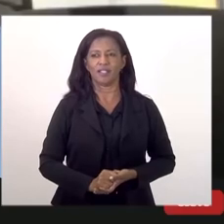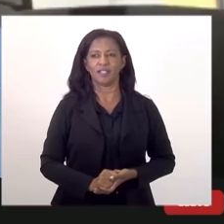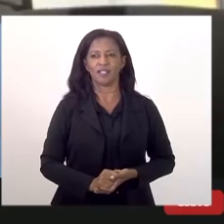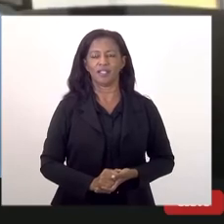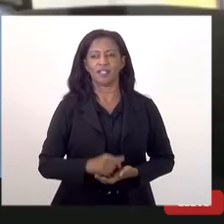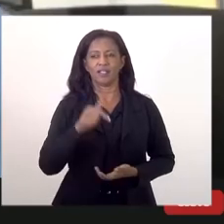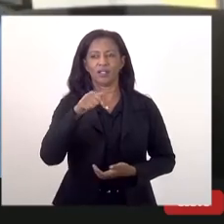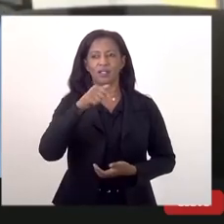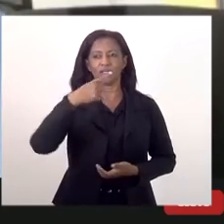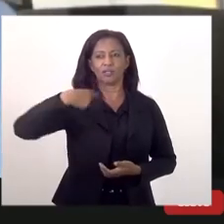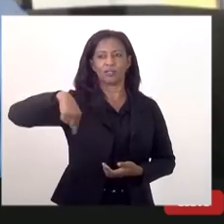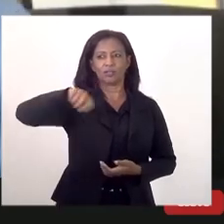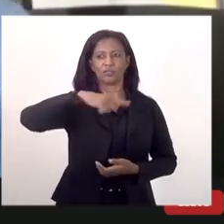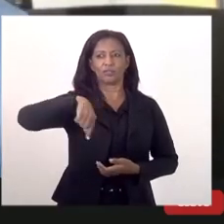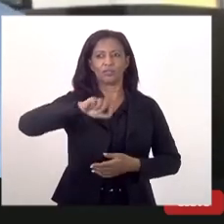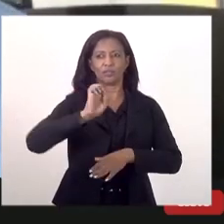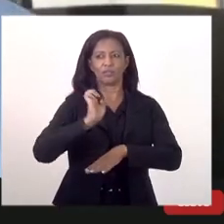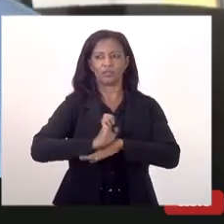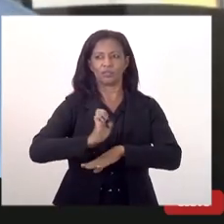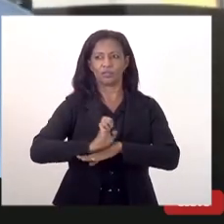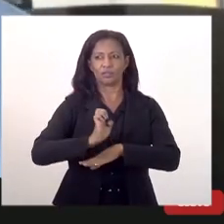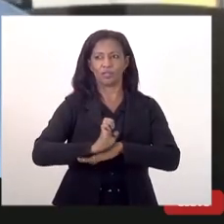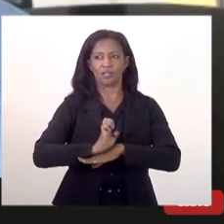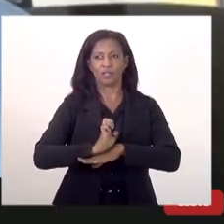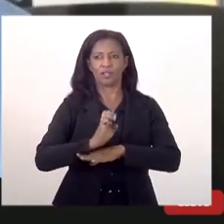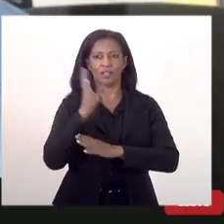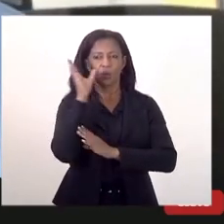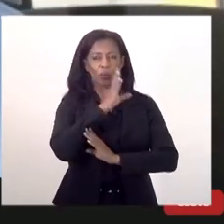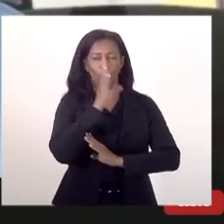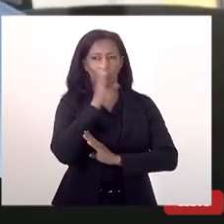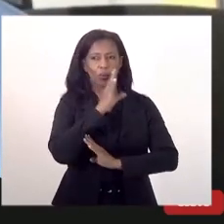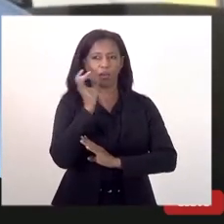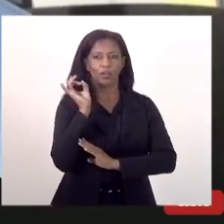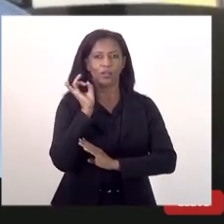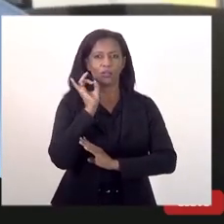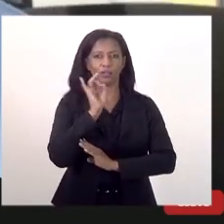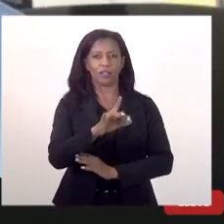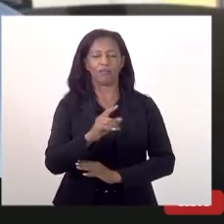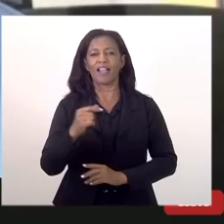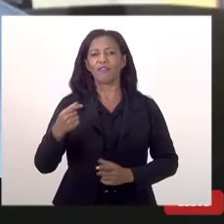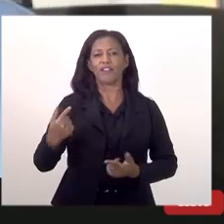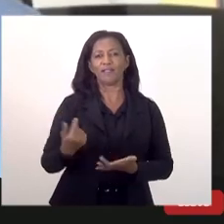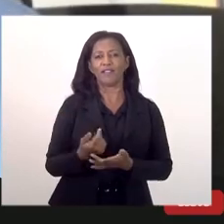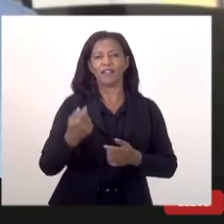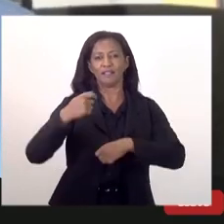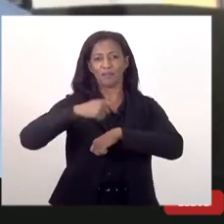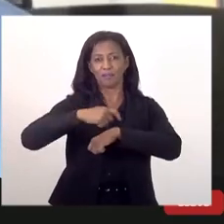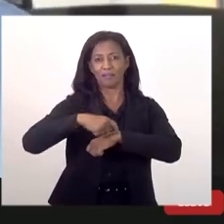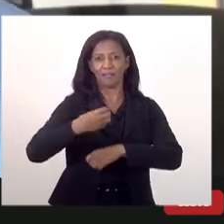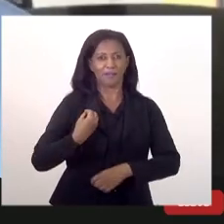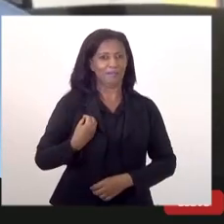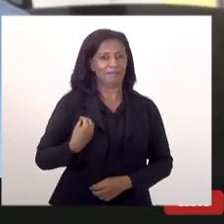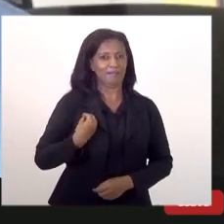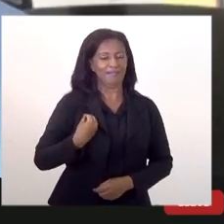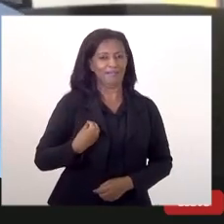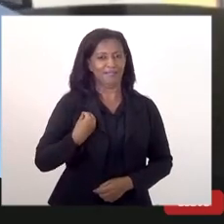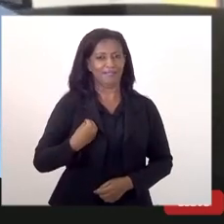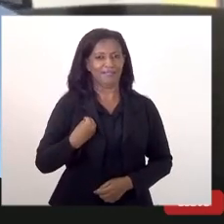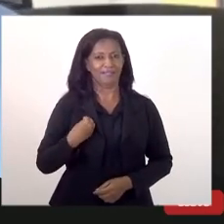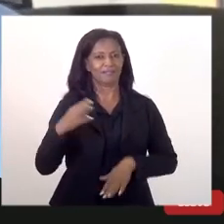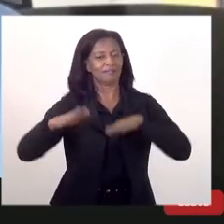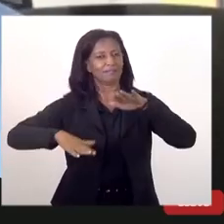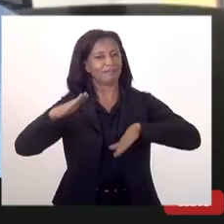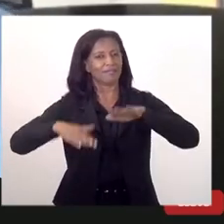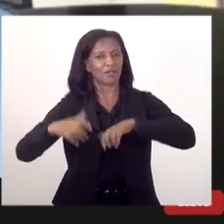do nosso estado rapidamente só eu acho que a gente vive um momento diferente talvez